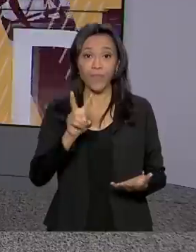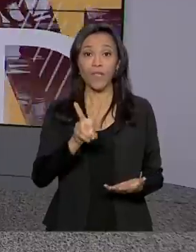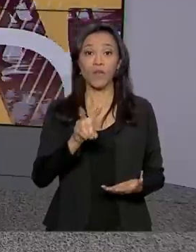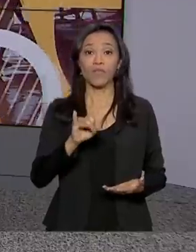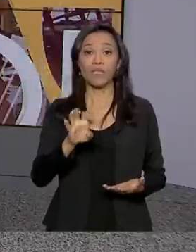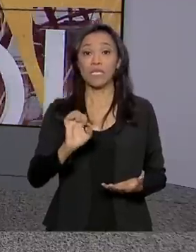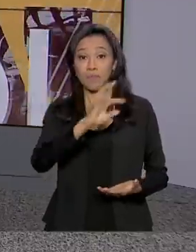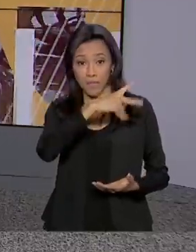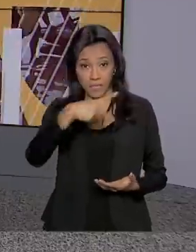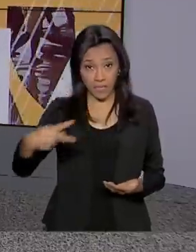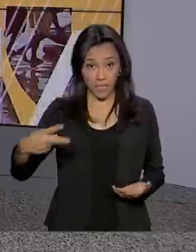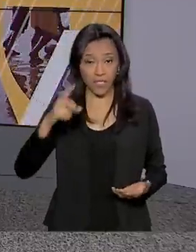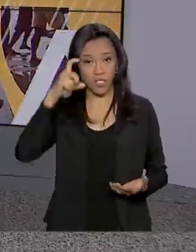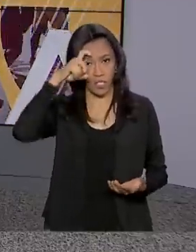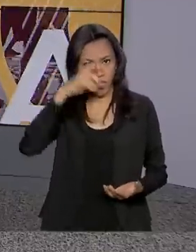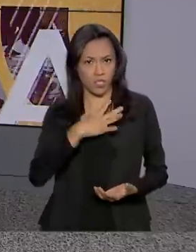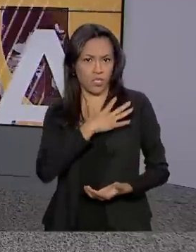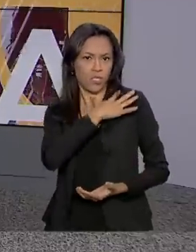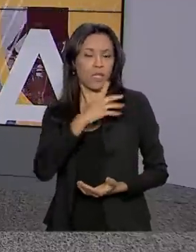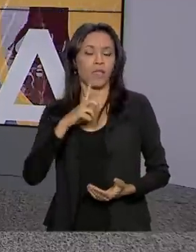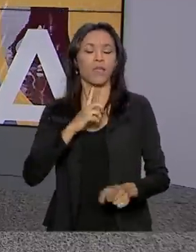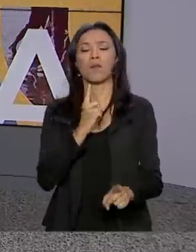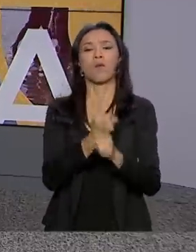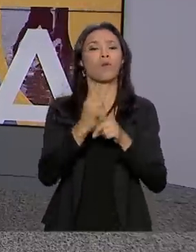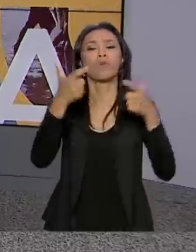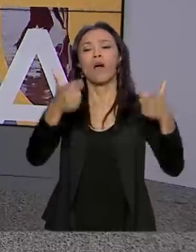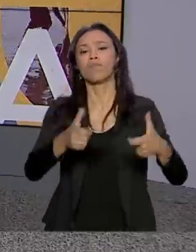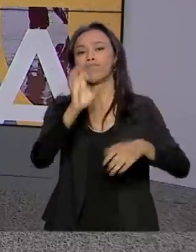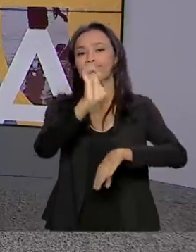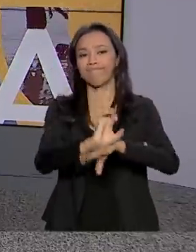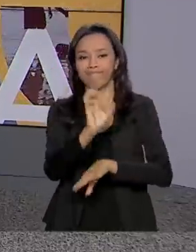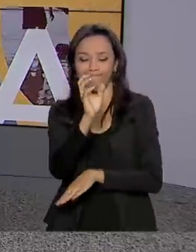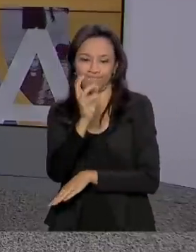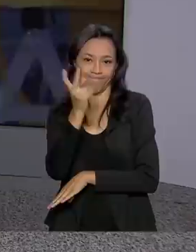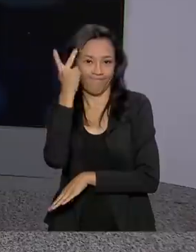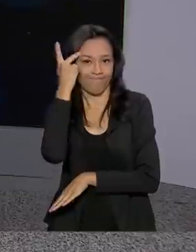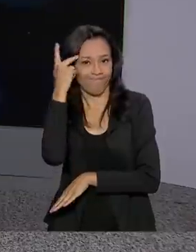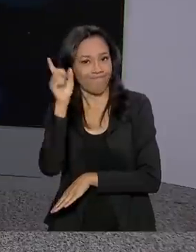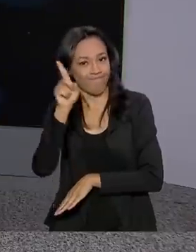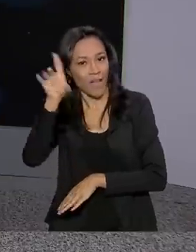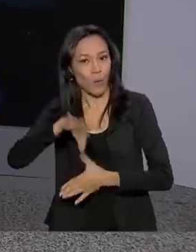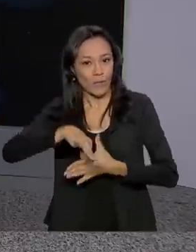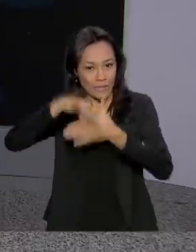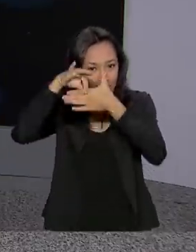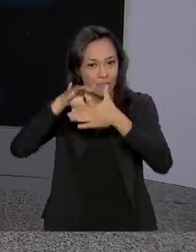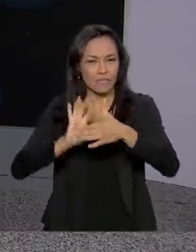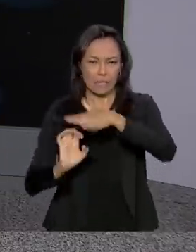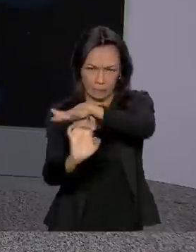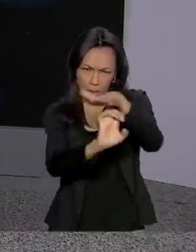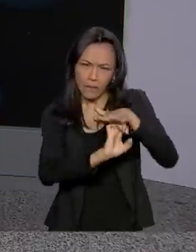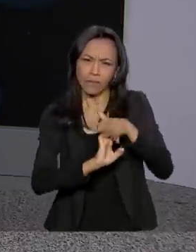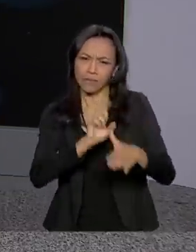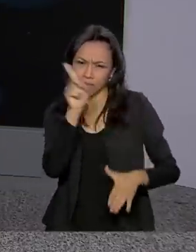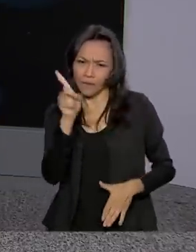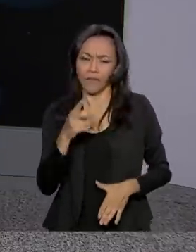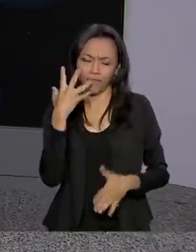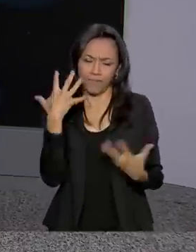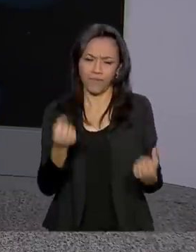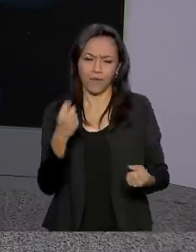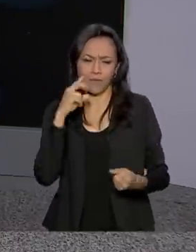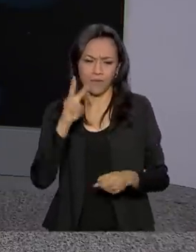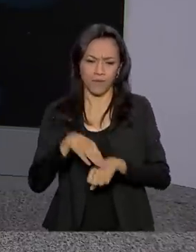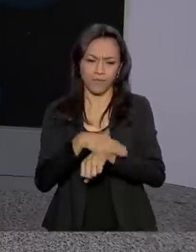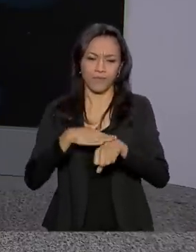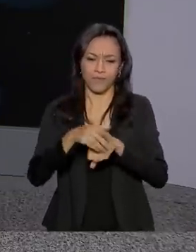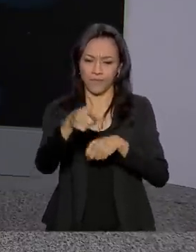Hamilton Mourão tem encontro hoje em São Paulo com líderes empresariais. Vamos então falar com o repórter Ricardo Ferraz, que traz as informações para a gente. Bom